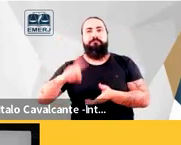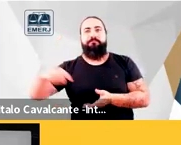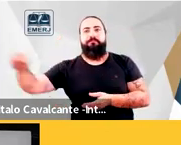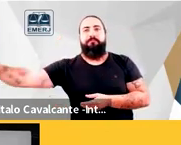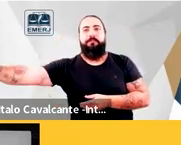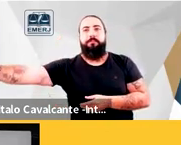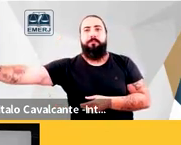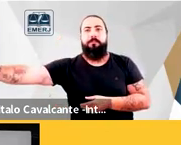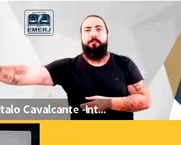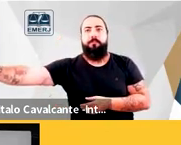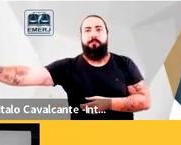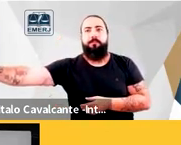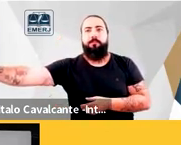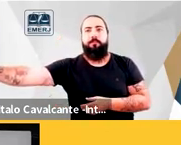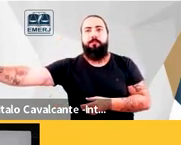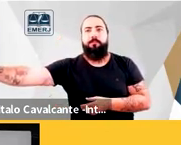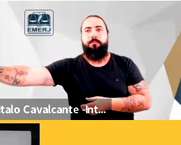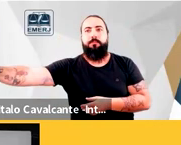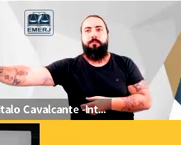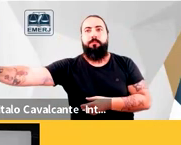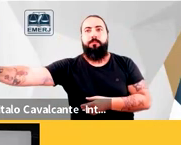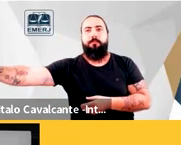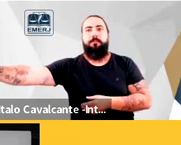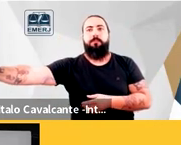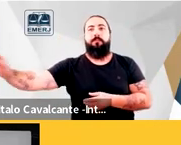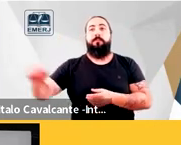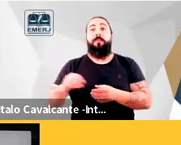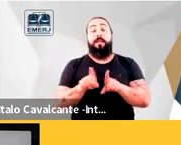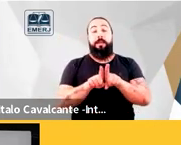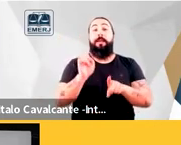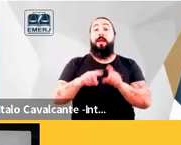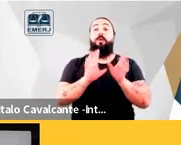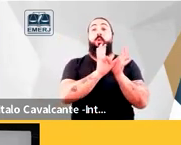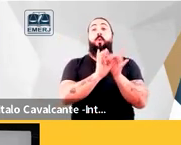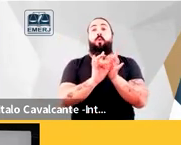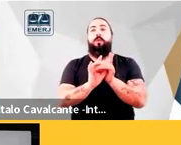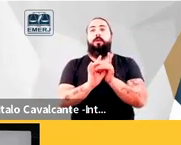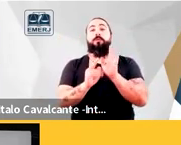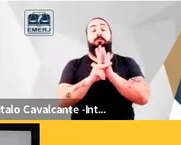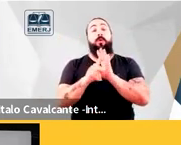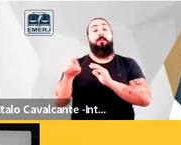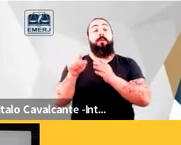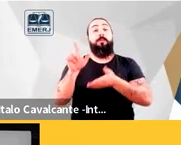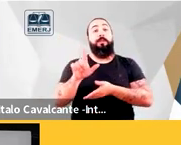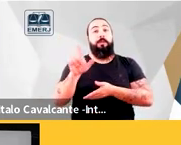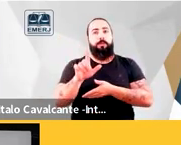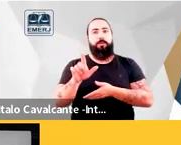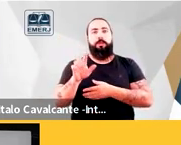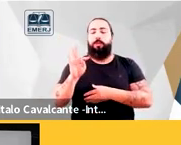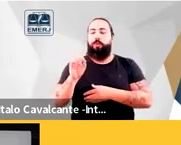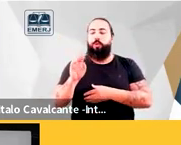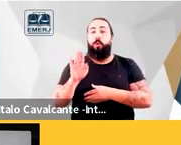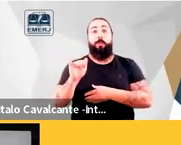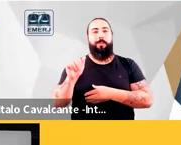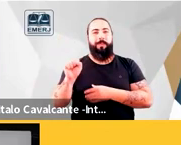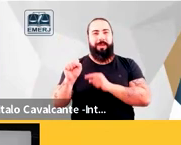Barreto e no contexto em que ele está trazendo a importância do Tobias Barreto para os leitores alemães vejam o estilo da